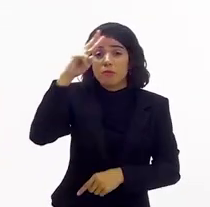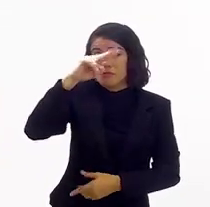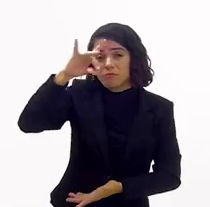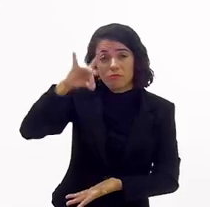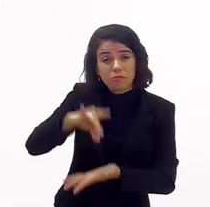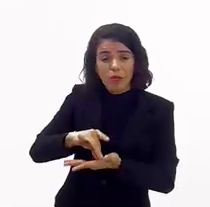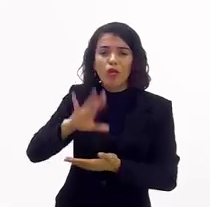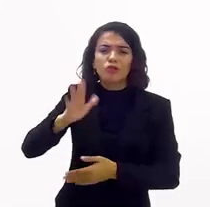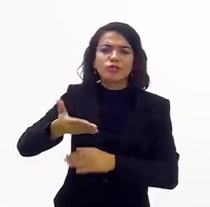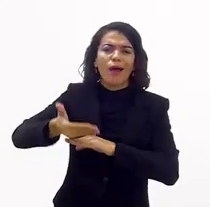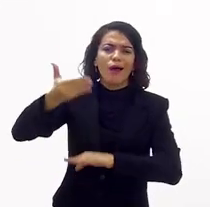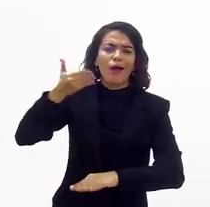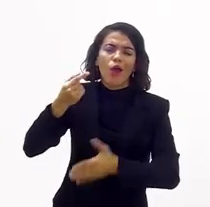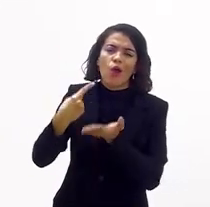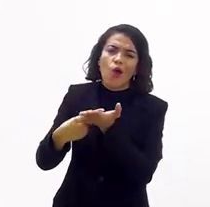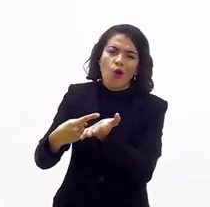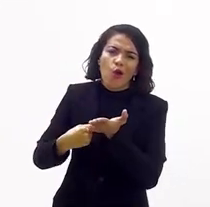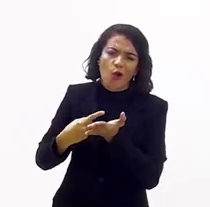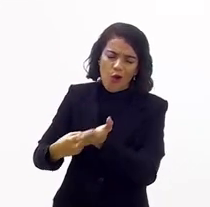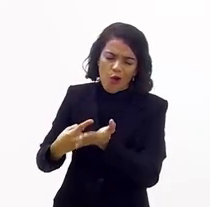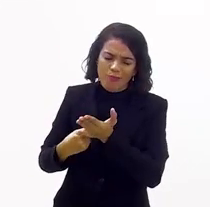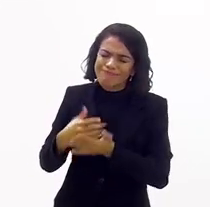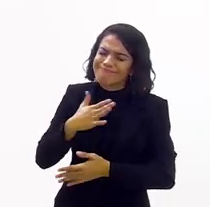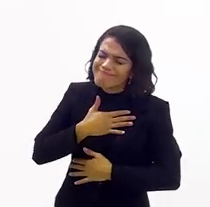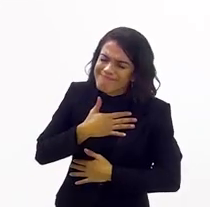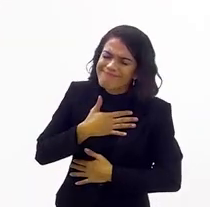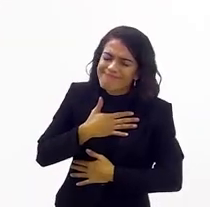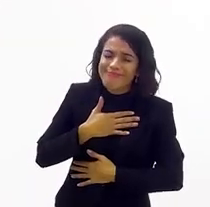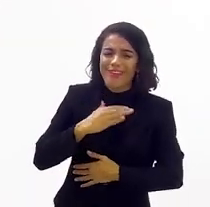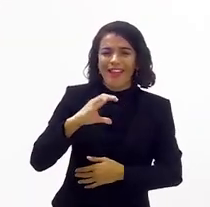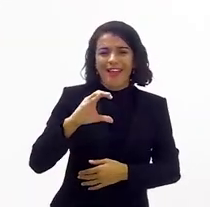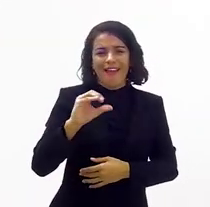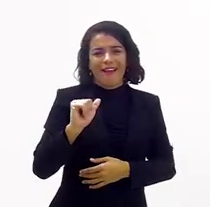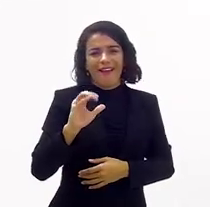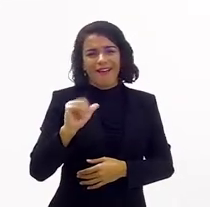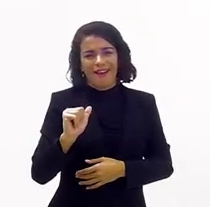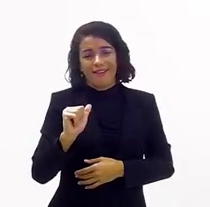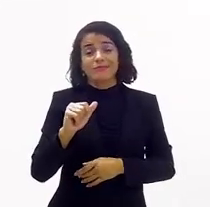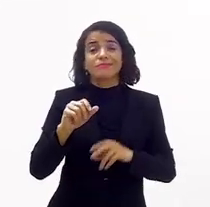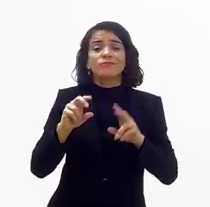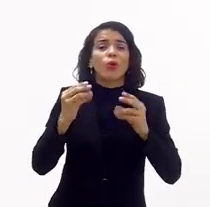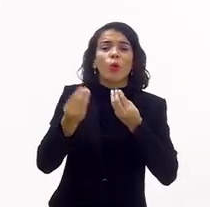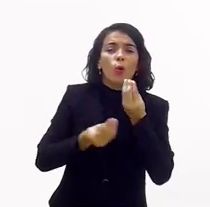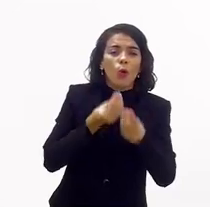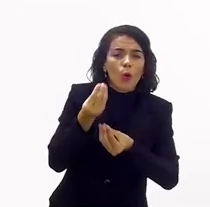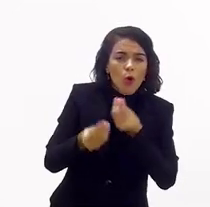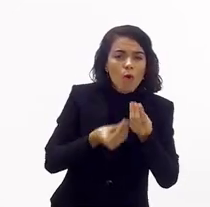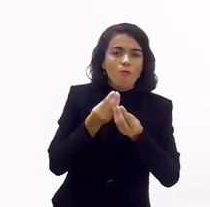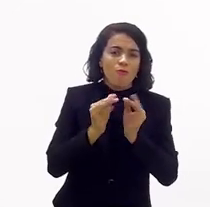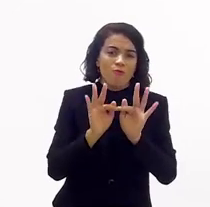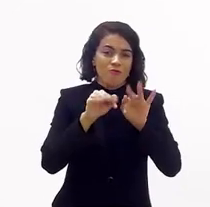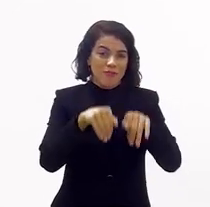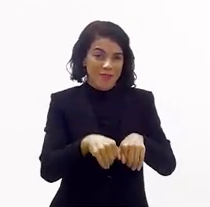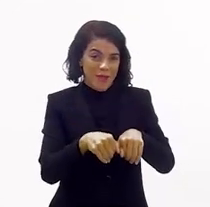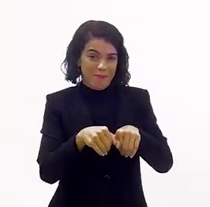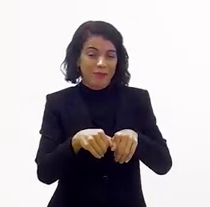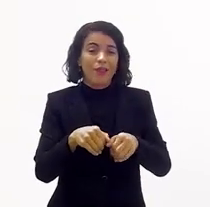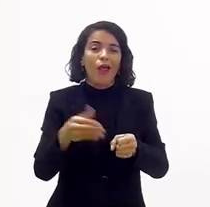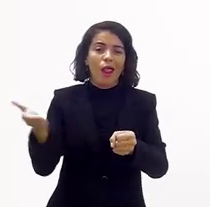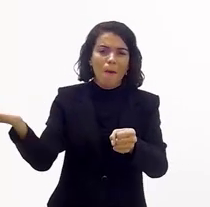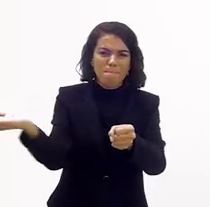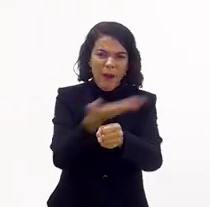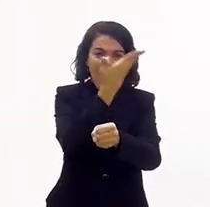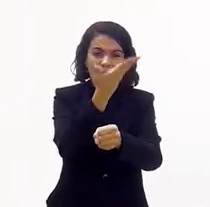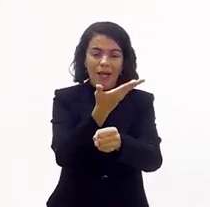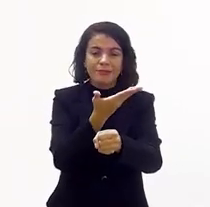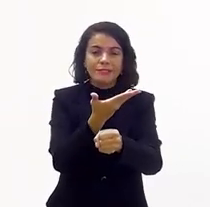E eu já tinha combinado com o nosso saudoso, querido Cacá, como seria o final quando ele é